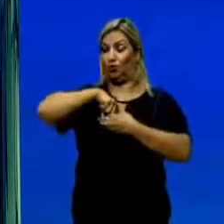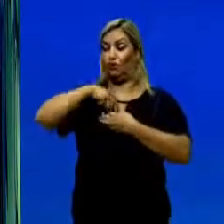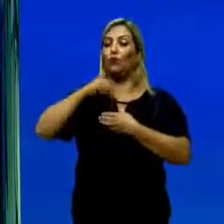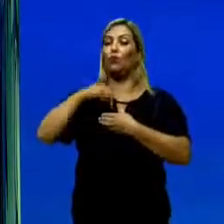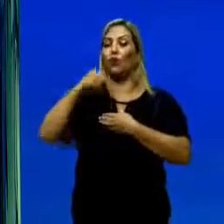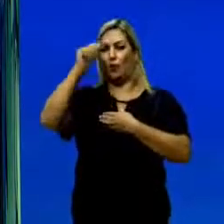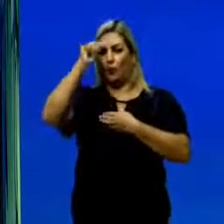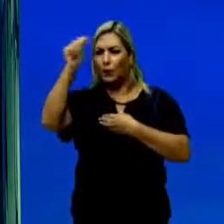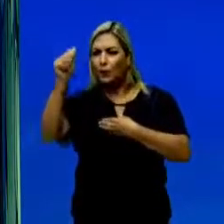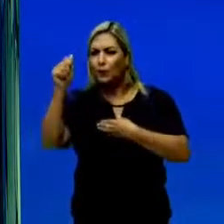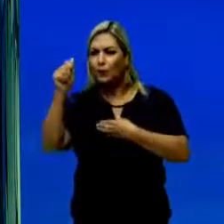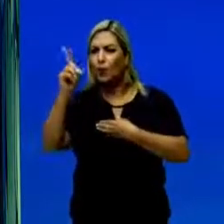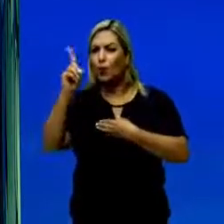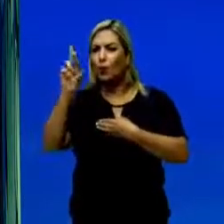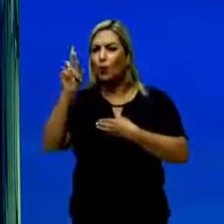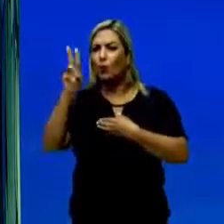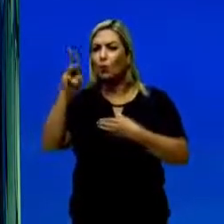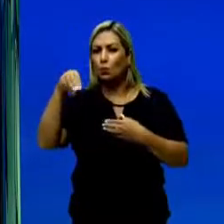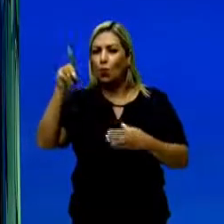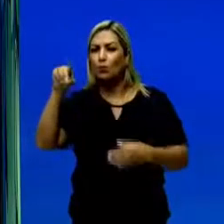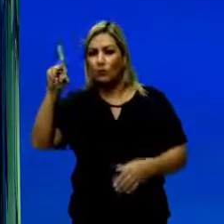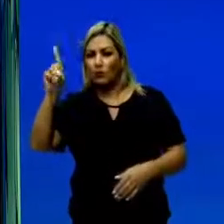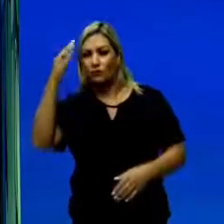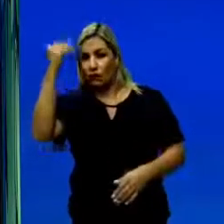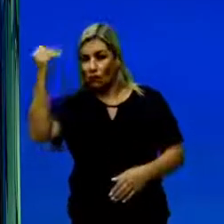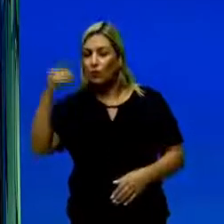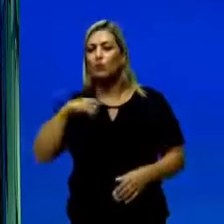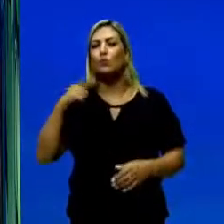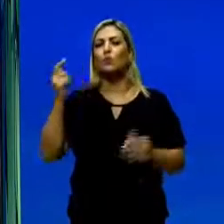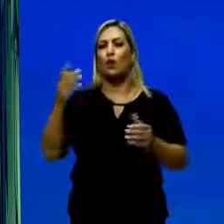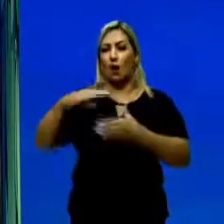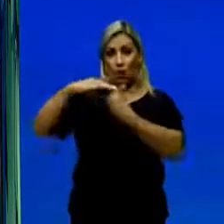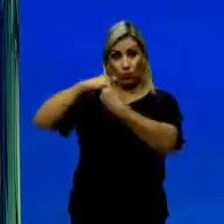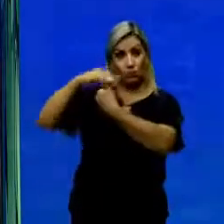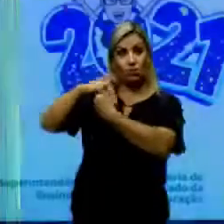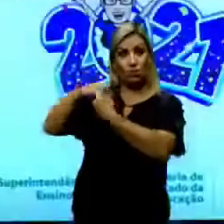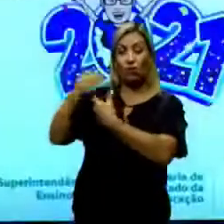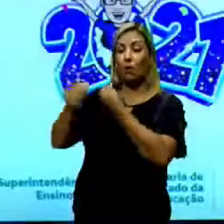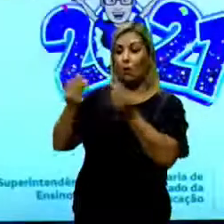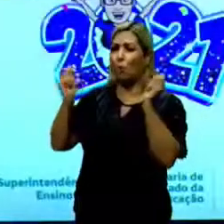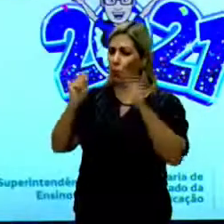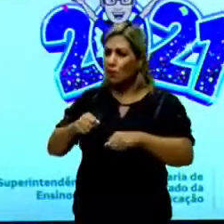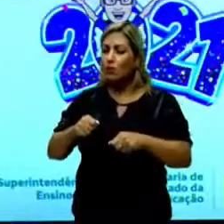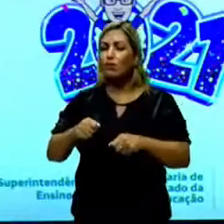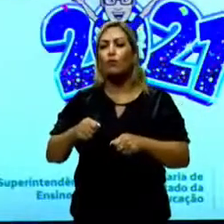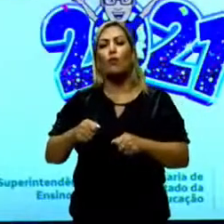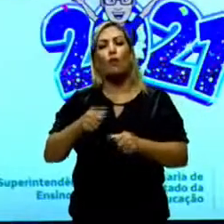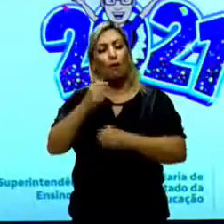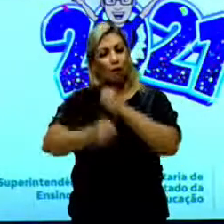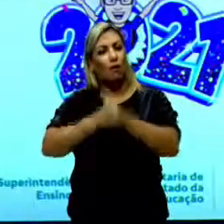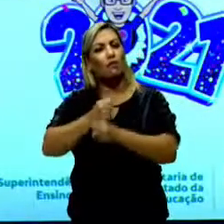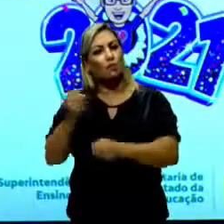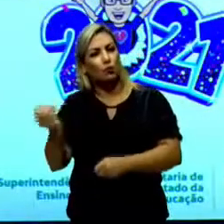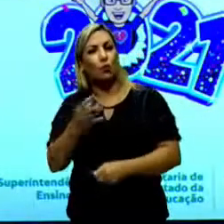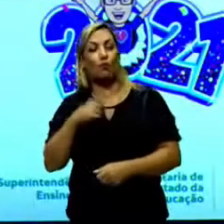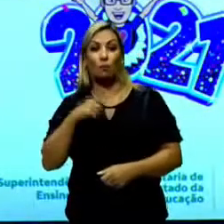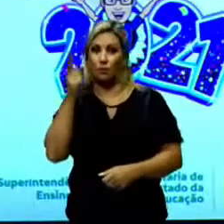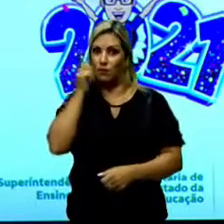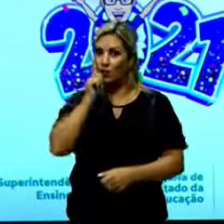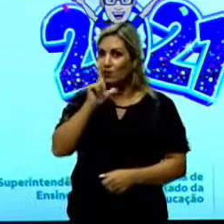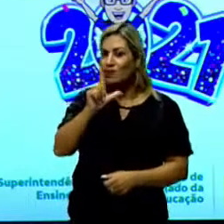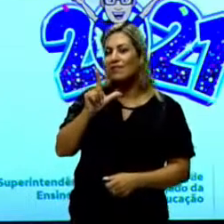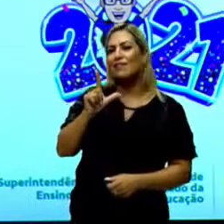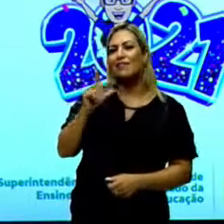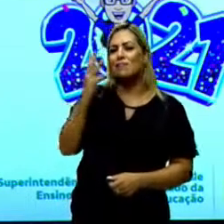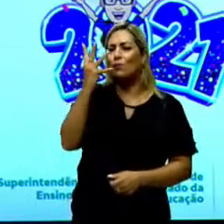o Drummond nos aconselhando como é possível criar um ano novo. Para você ganhar belíssimo ano novo,